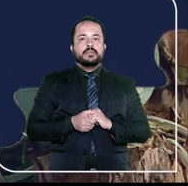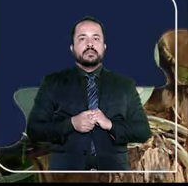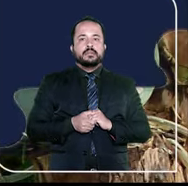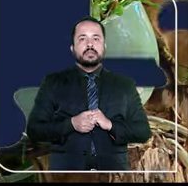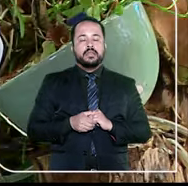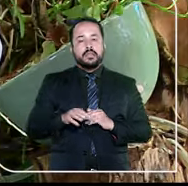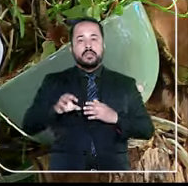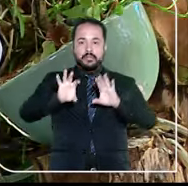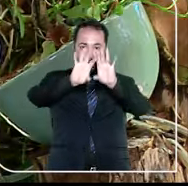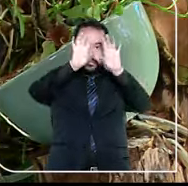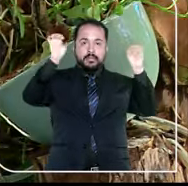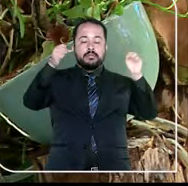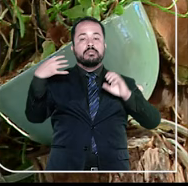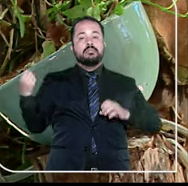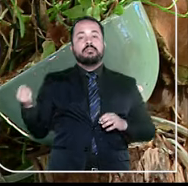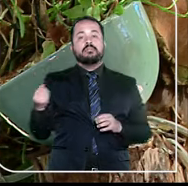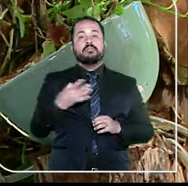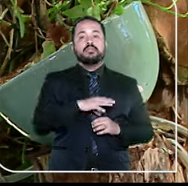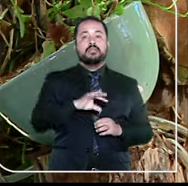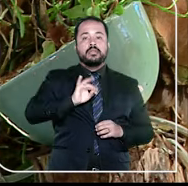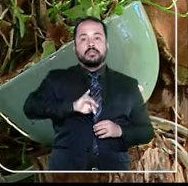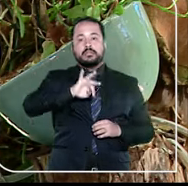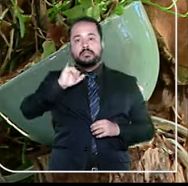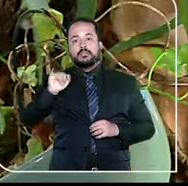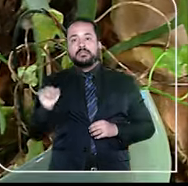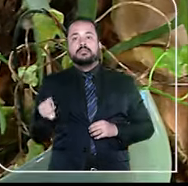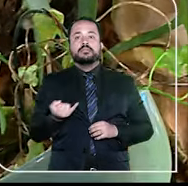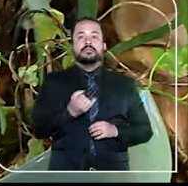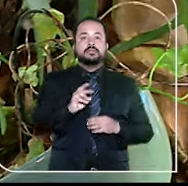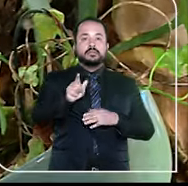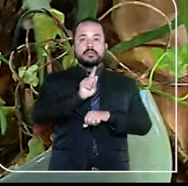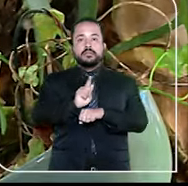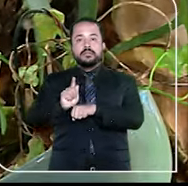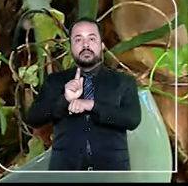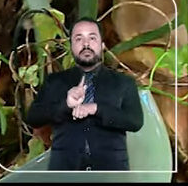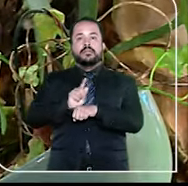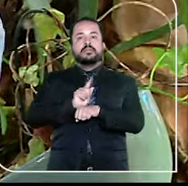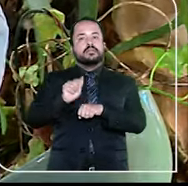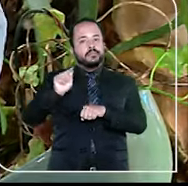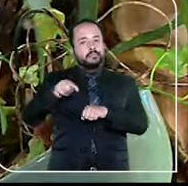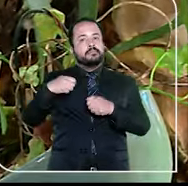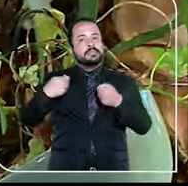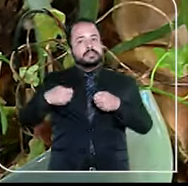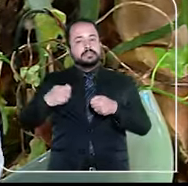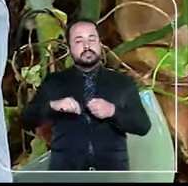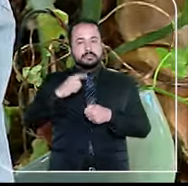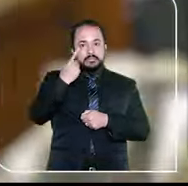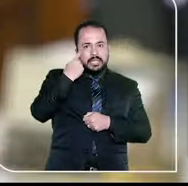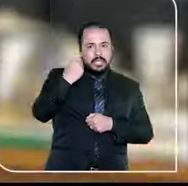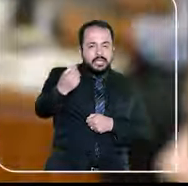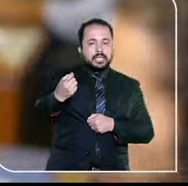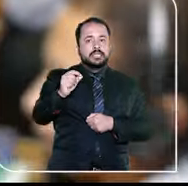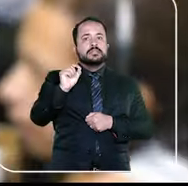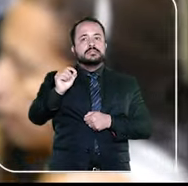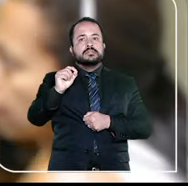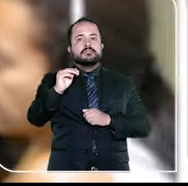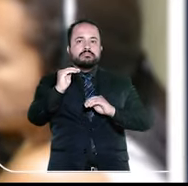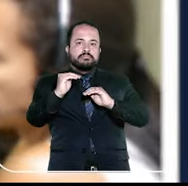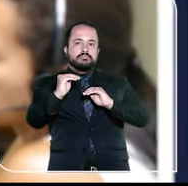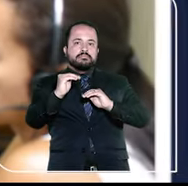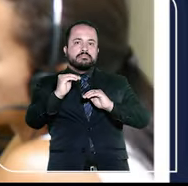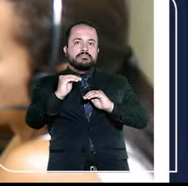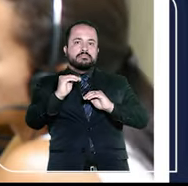Um tribunal novo, como era o STJ, a gestão tinha que ser muito pretenciosa, no bom sentido.